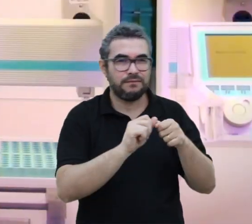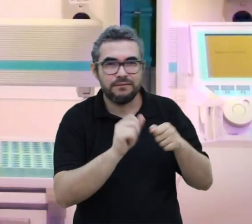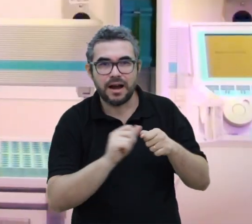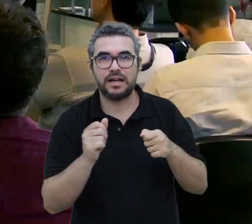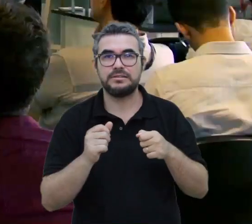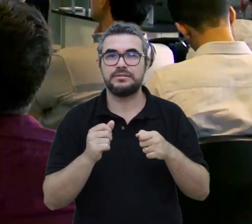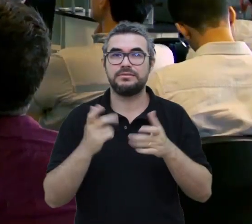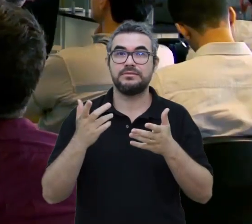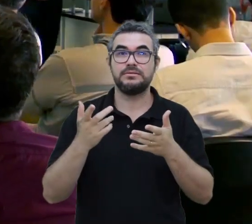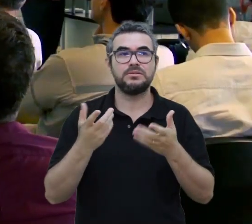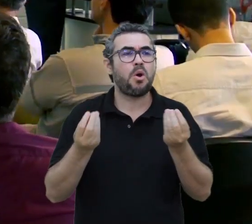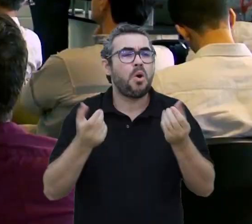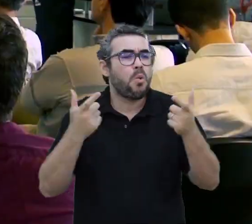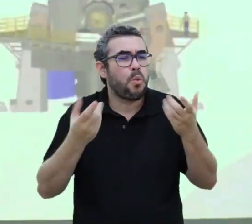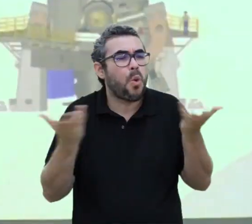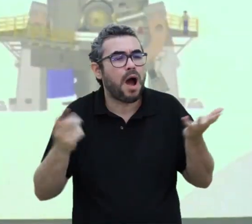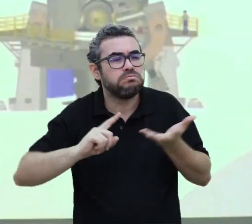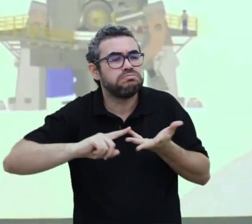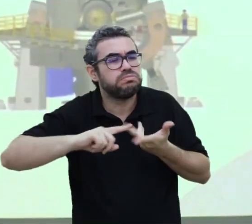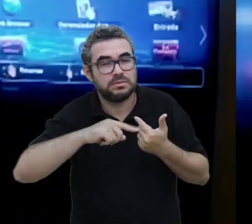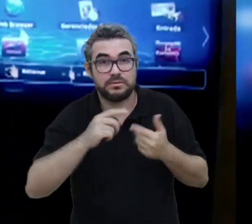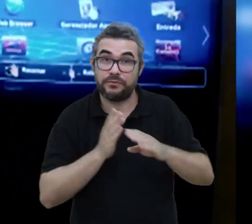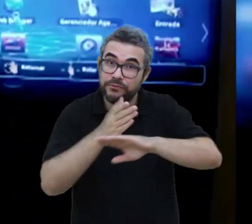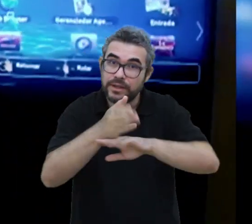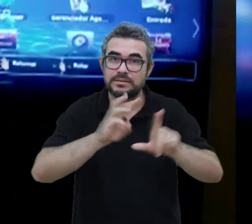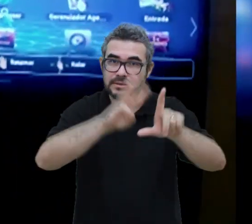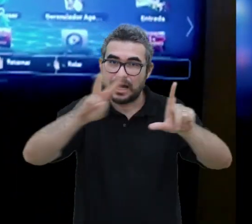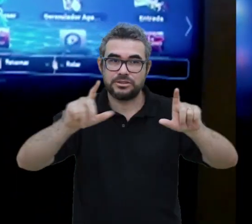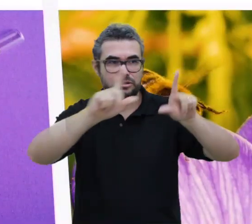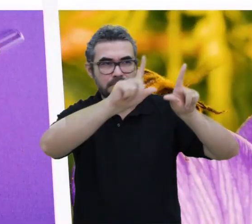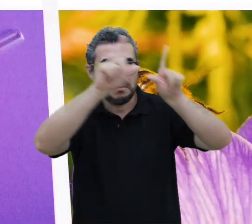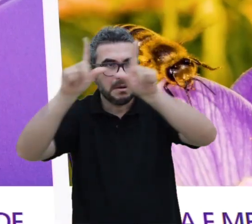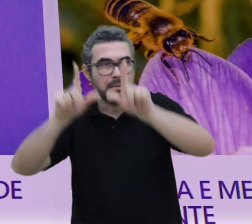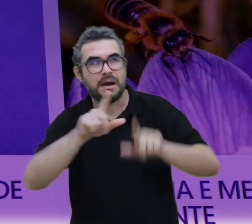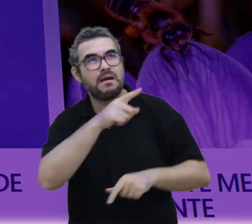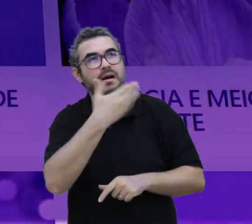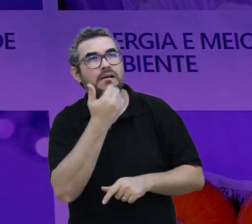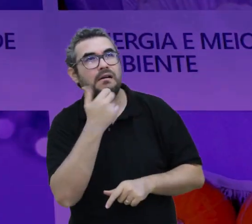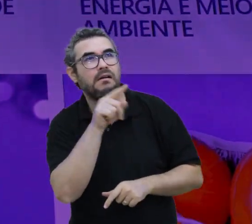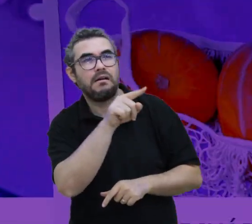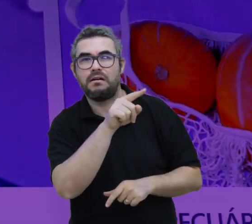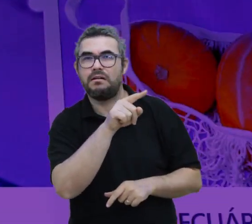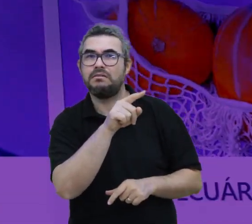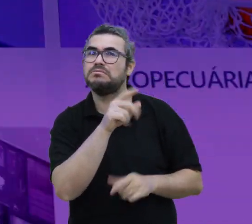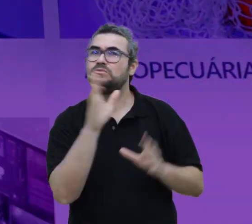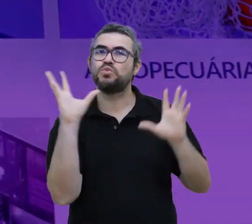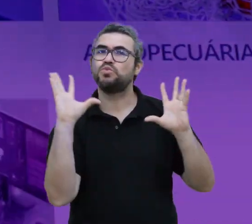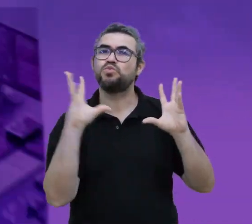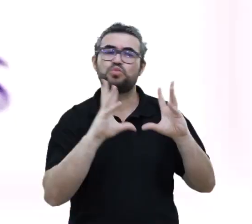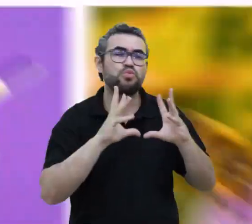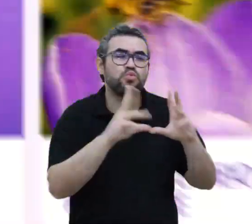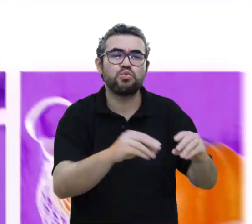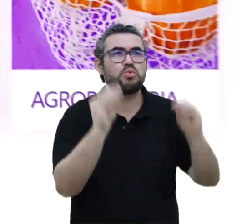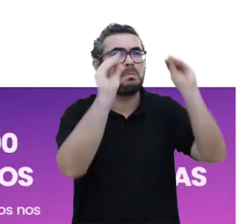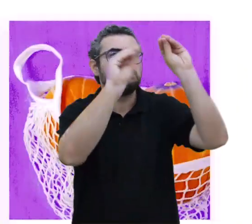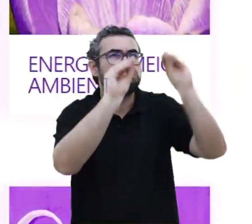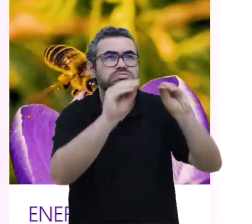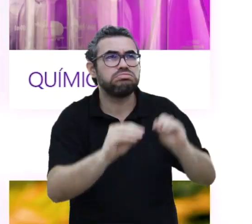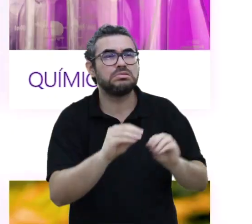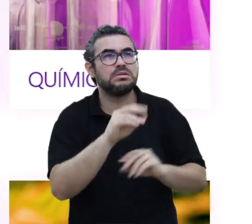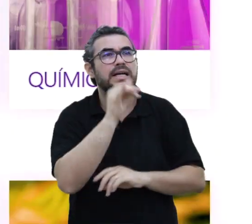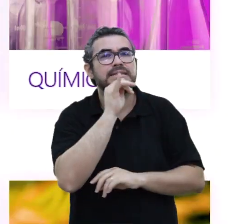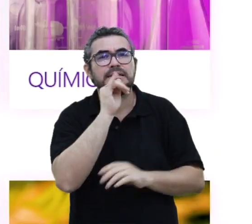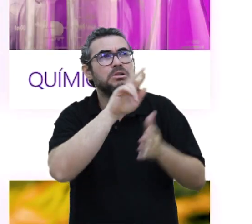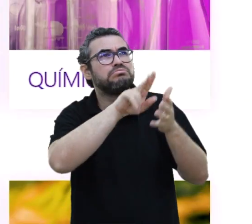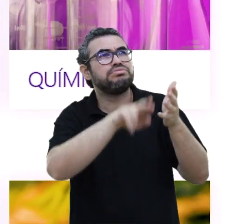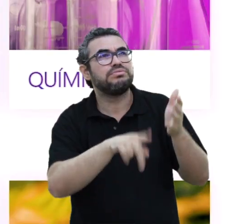tecnologias geradas, protegidas e disponíveis para licenciamento podem ser encontradas na vitrine tecnológica. Dentro do site